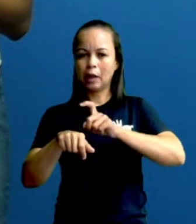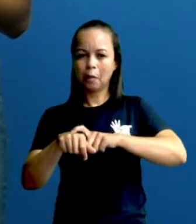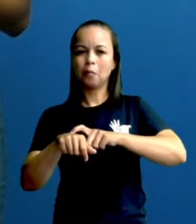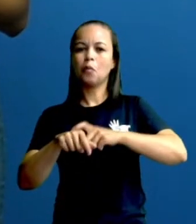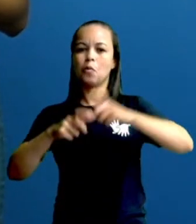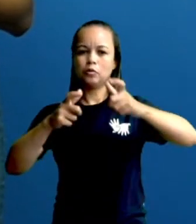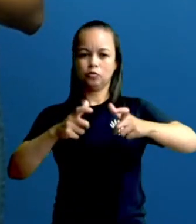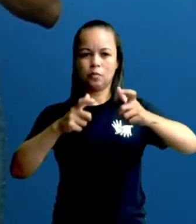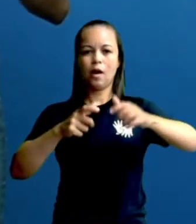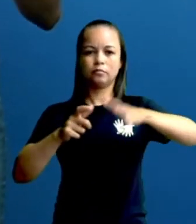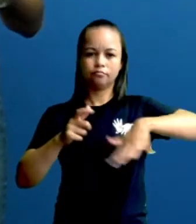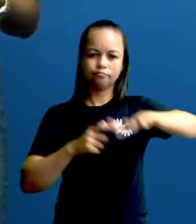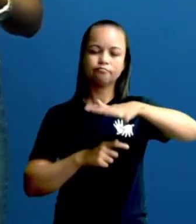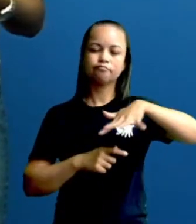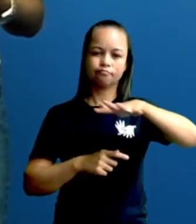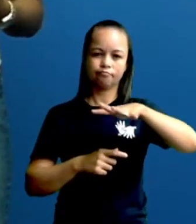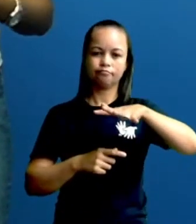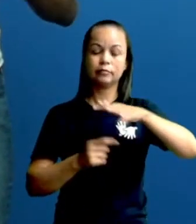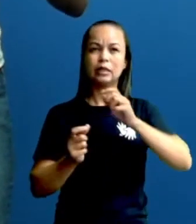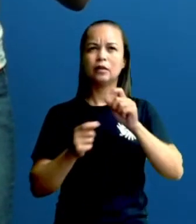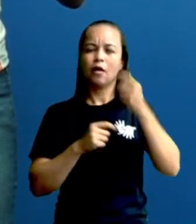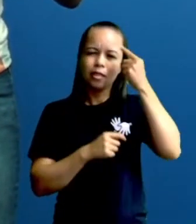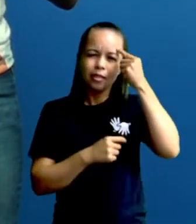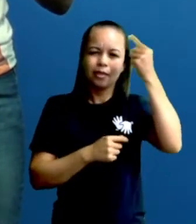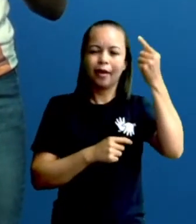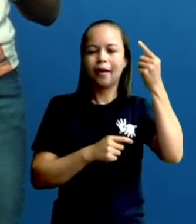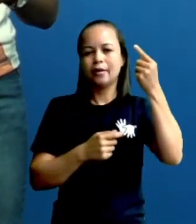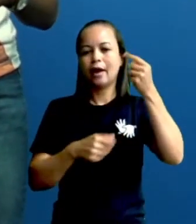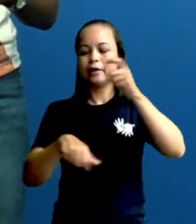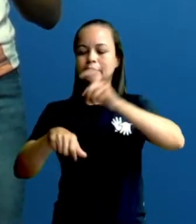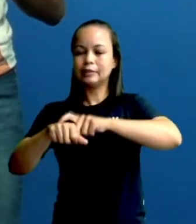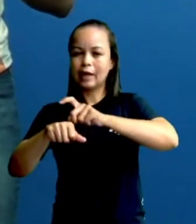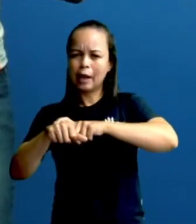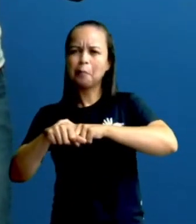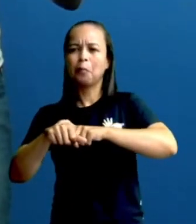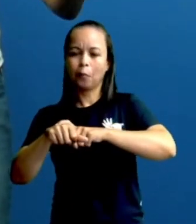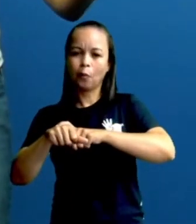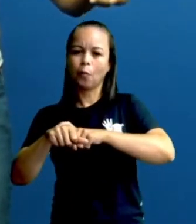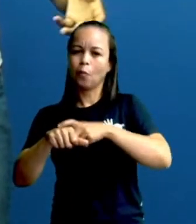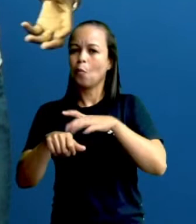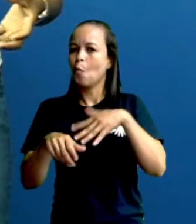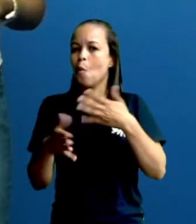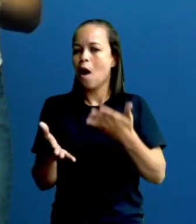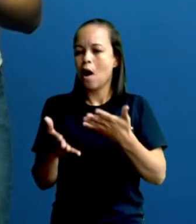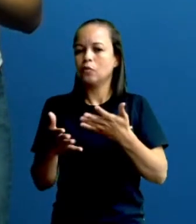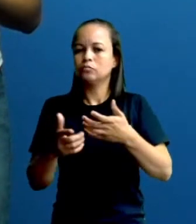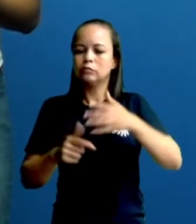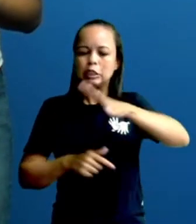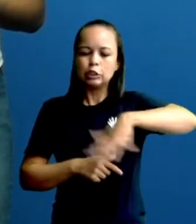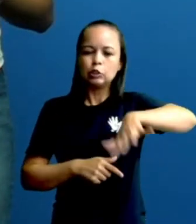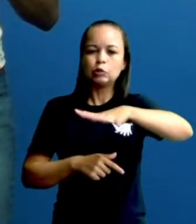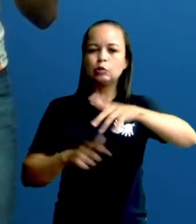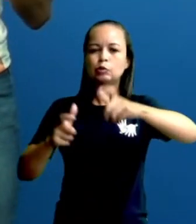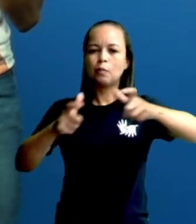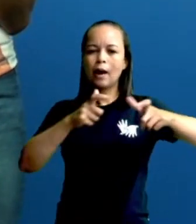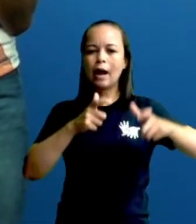espaço. Então, vai dar sempre aquela ideia do tempo X e o espaço em que está acontecendo aquela